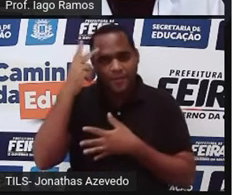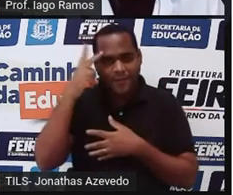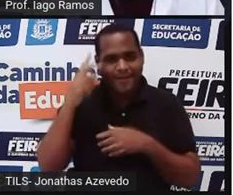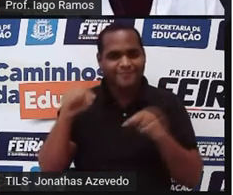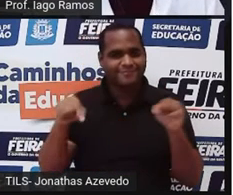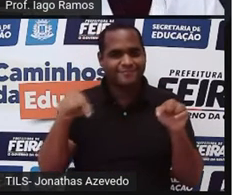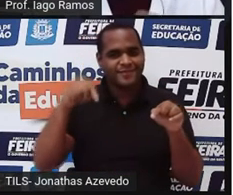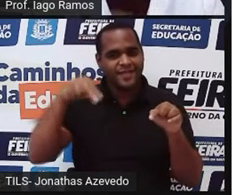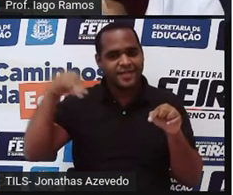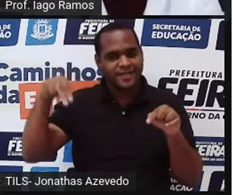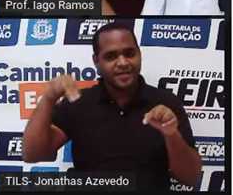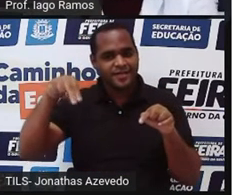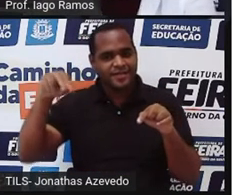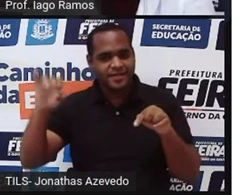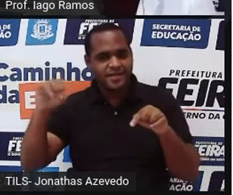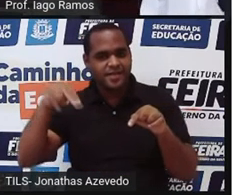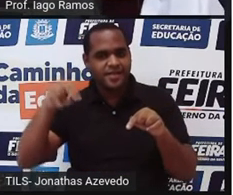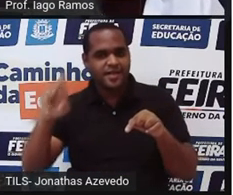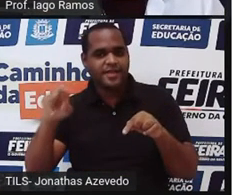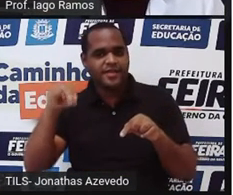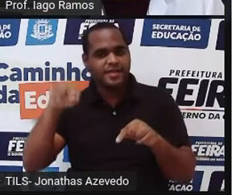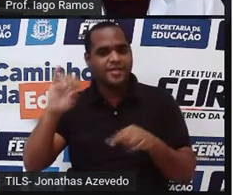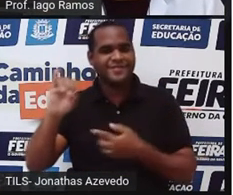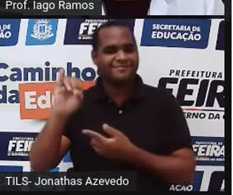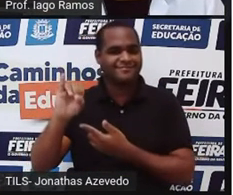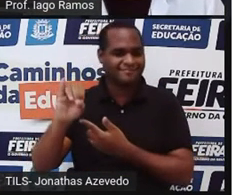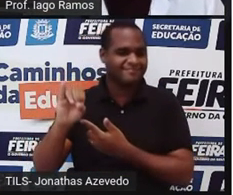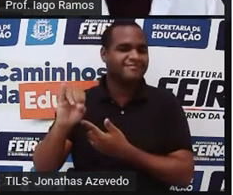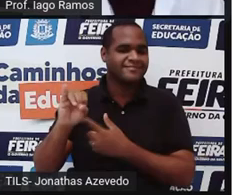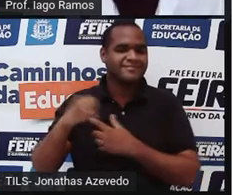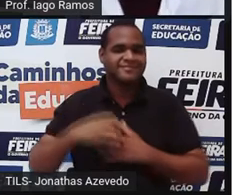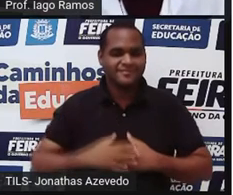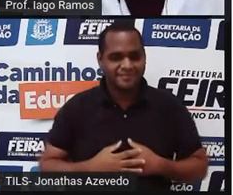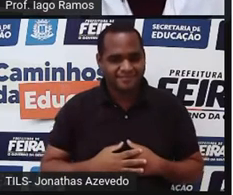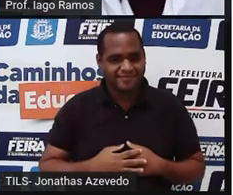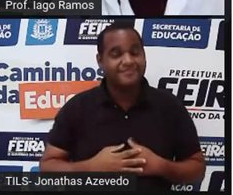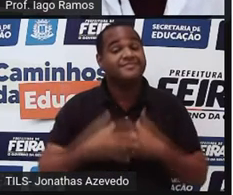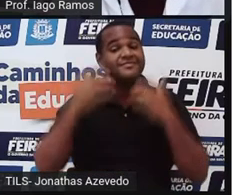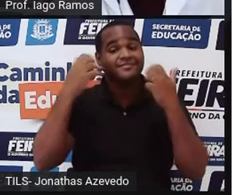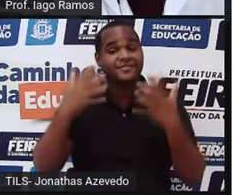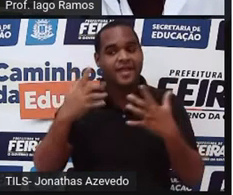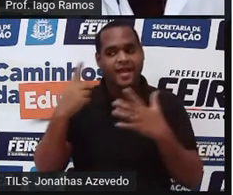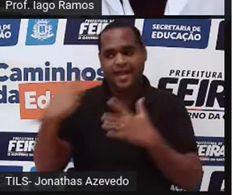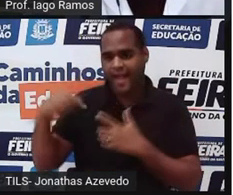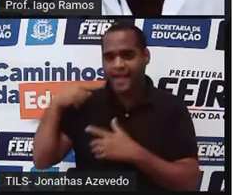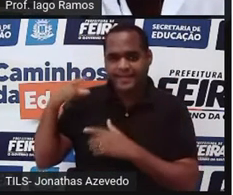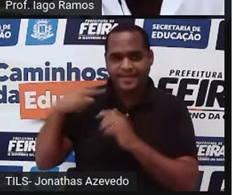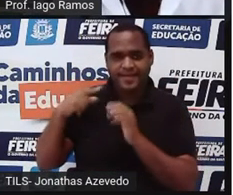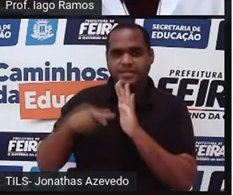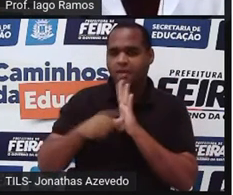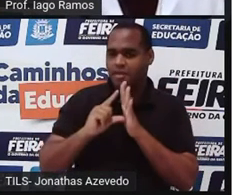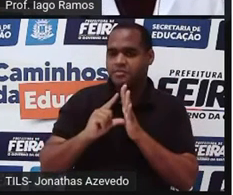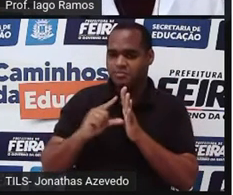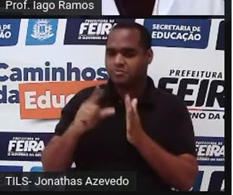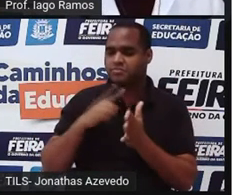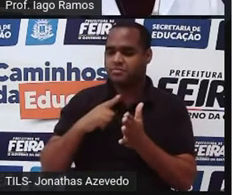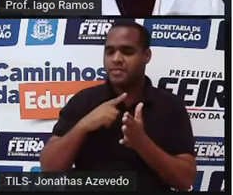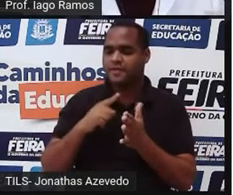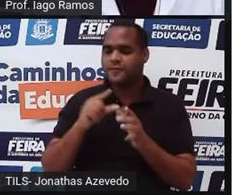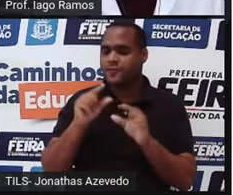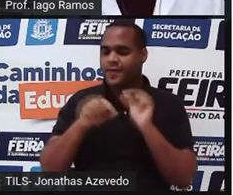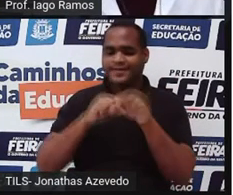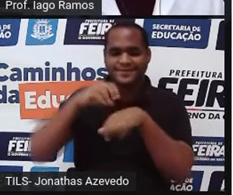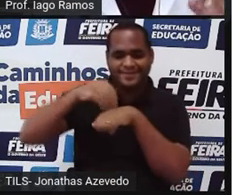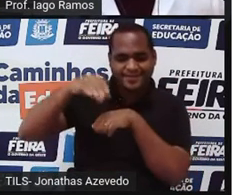racionais e os irracionais, certo? Na aula de antes, na aula anterior, a gente